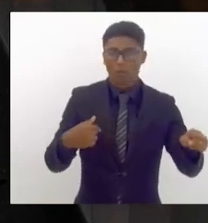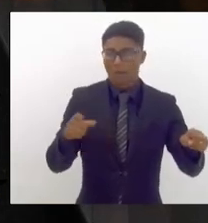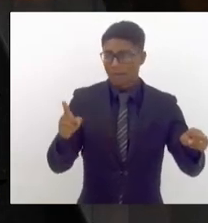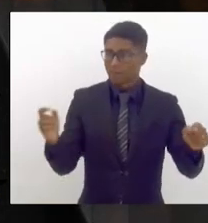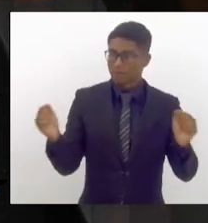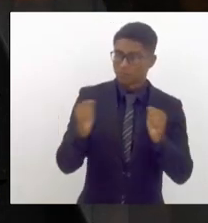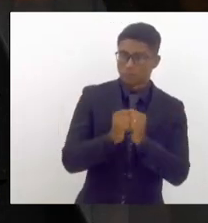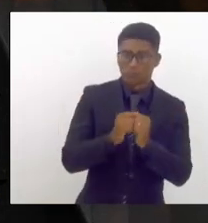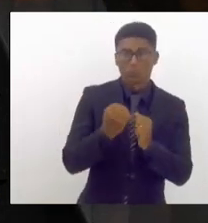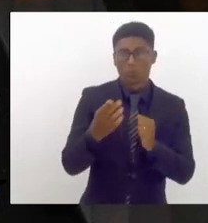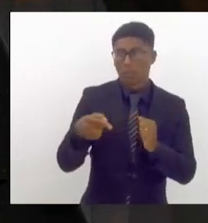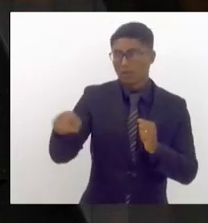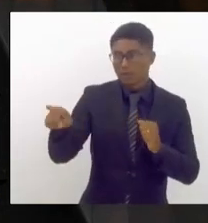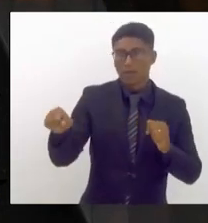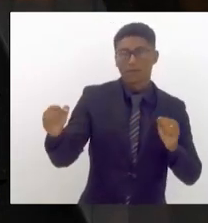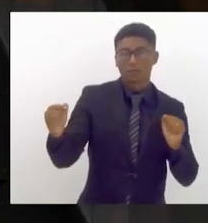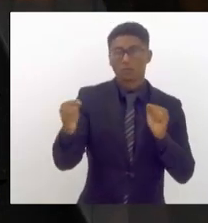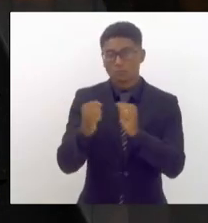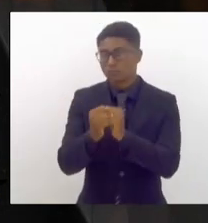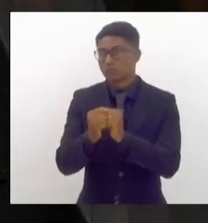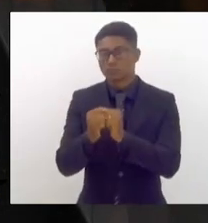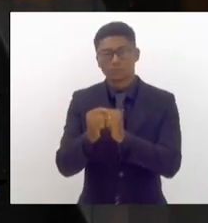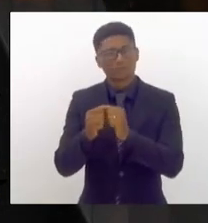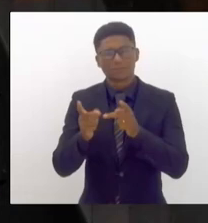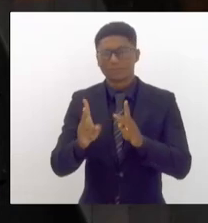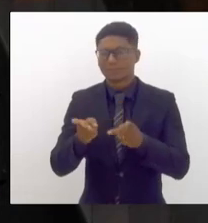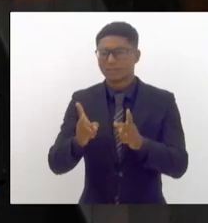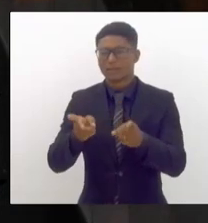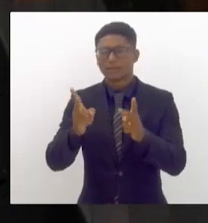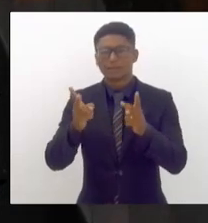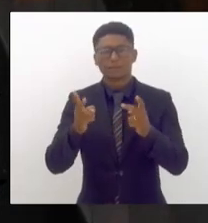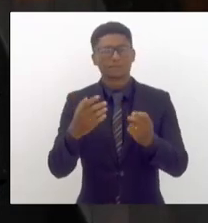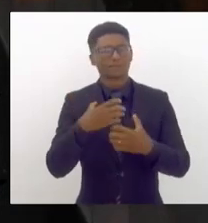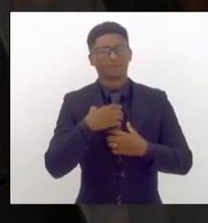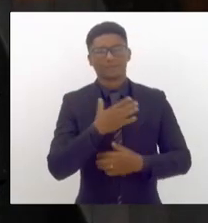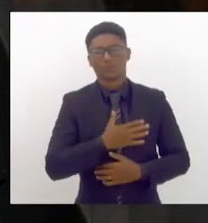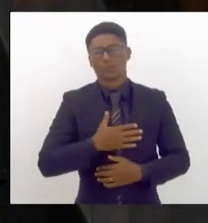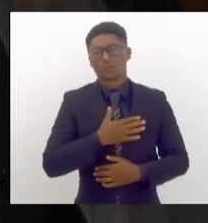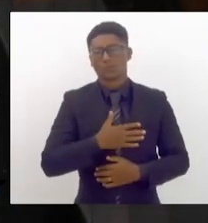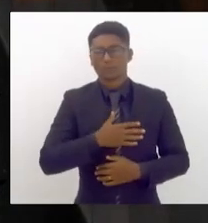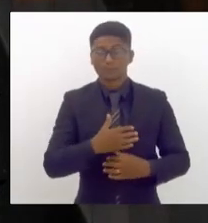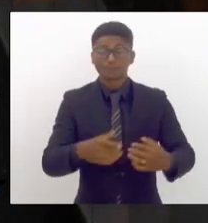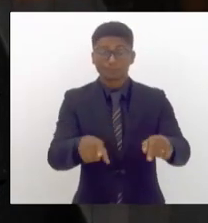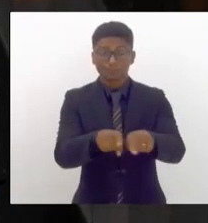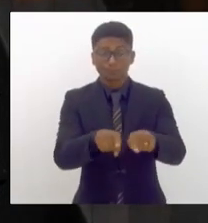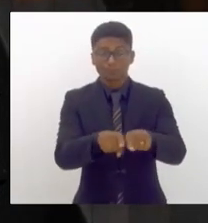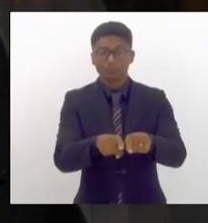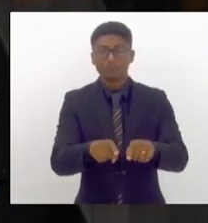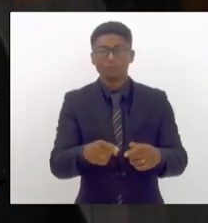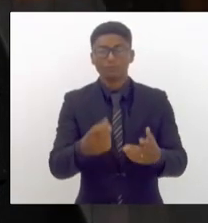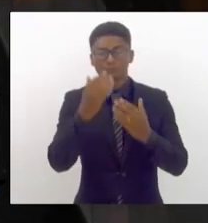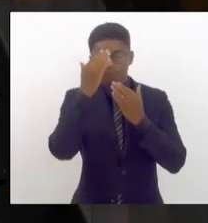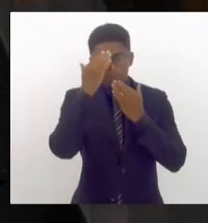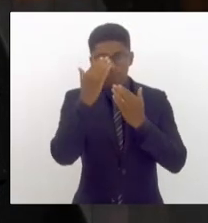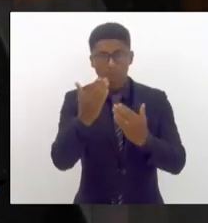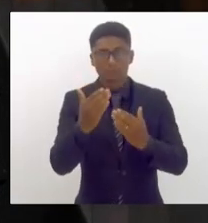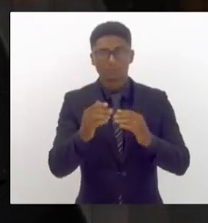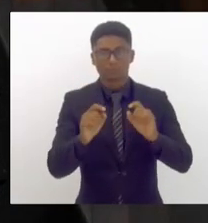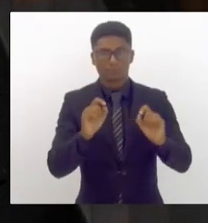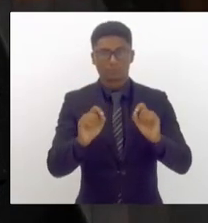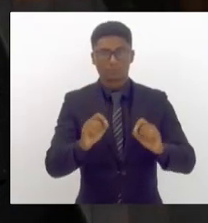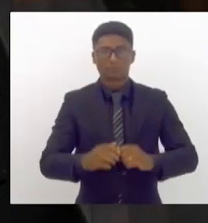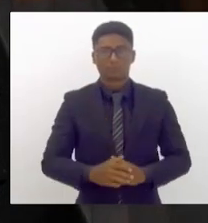chego na frente, isso nos traz uma satisfação muito grande. Quero também registrar e agradecer o empenho,